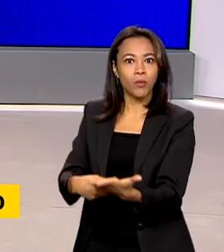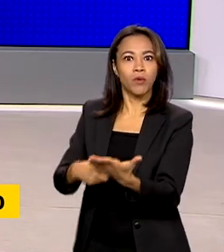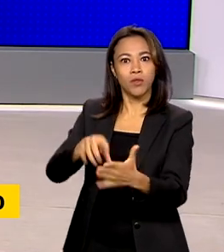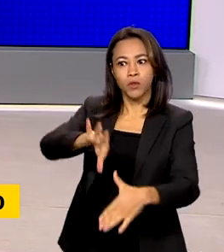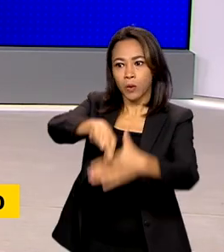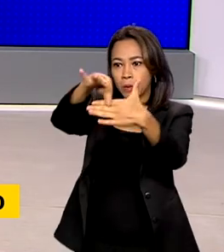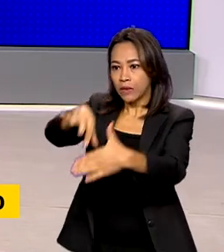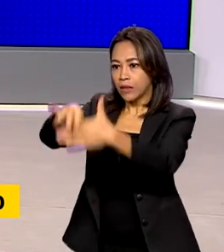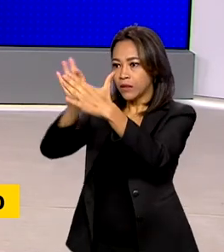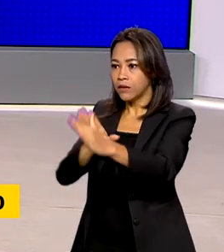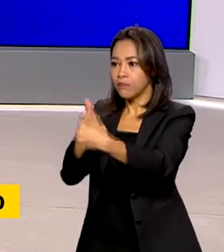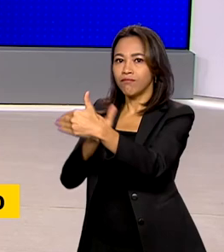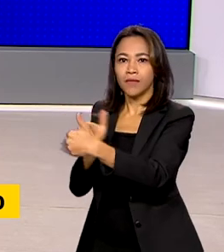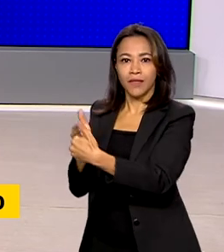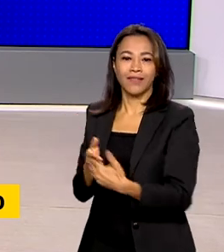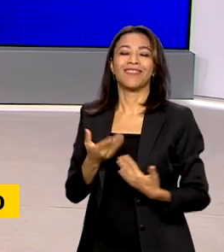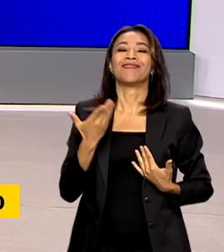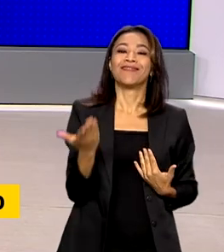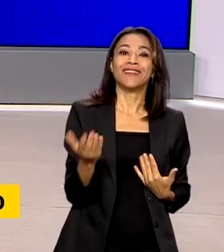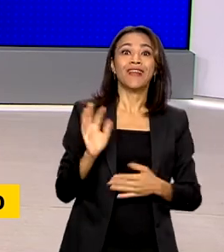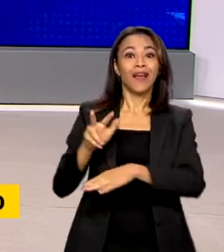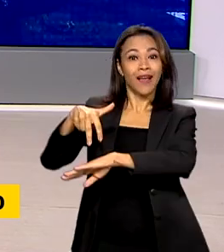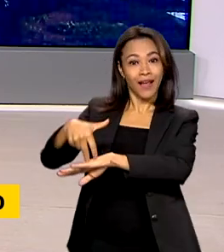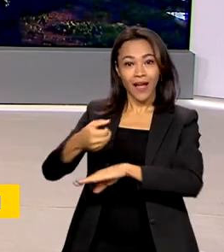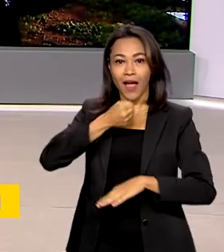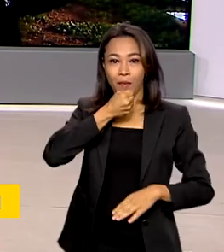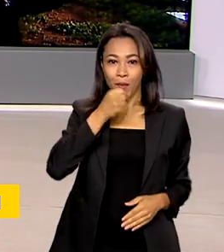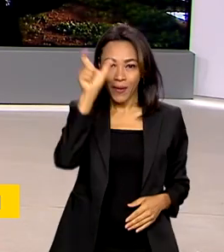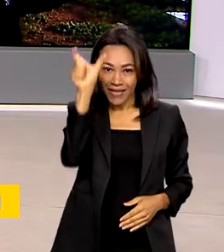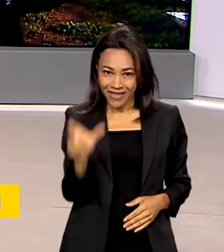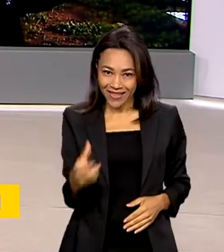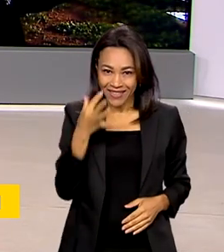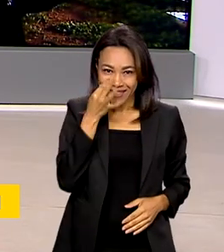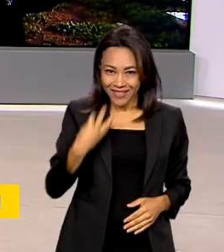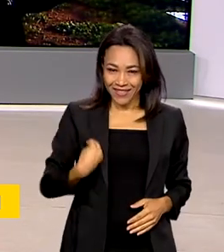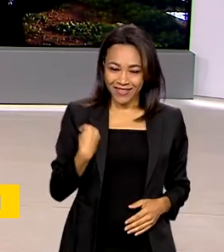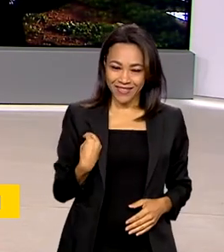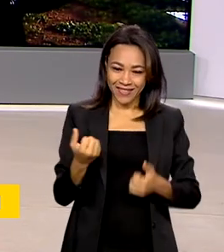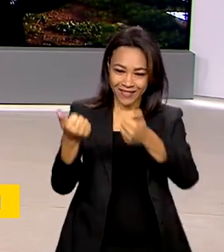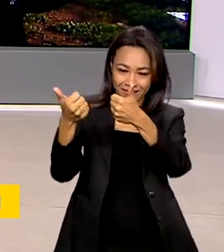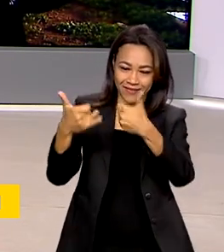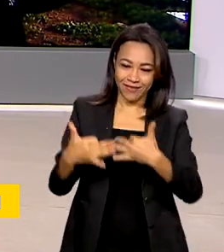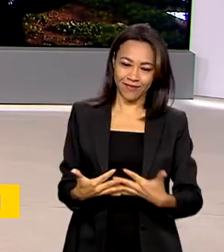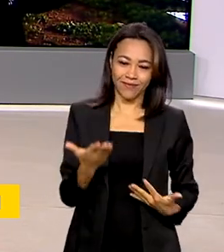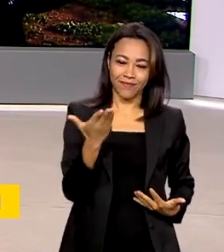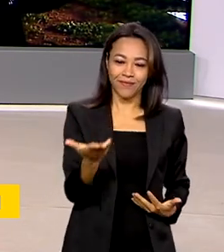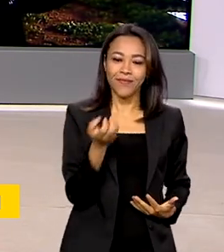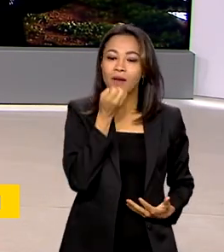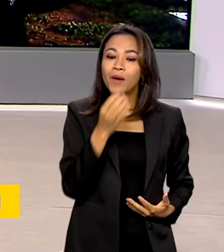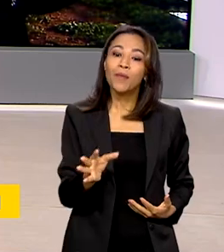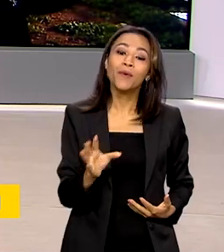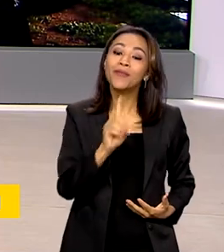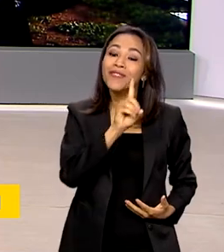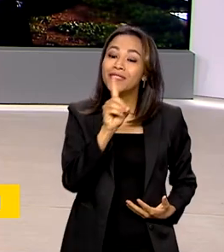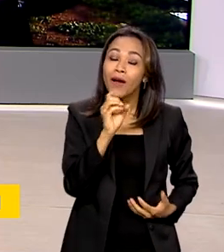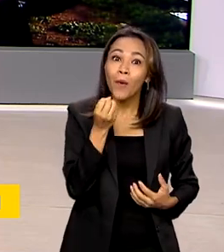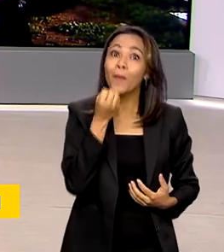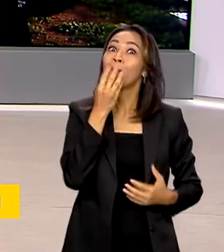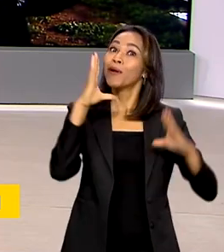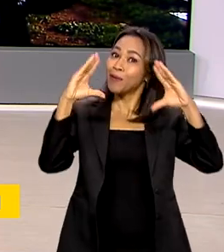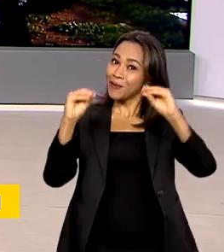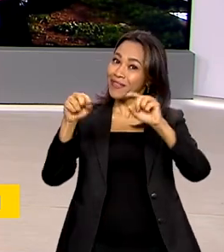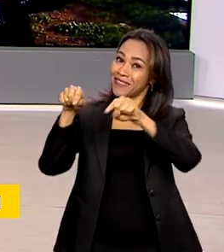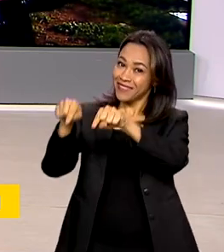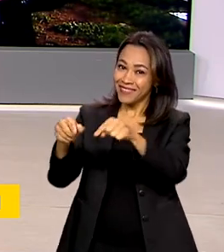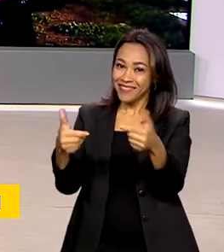chefes de Estado. De Hiroshima, a repórter Luana Karen traz os detalhes para a gente. Bom dia, boa noite aí para você, Luana.